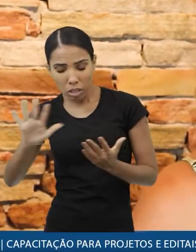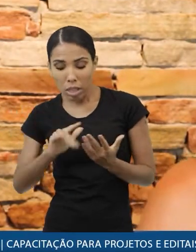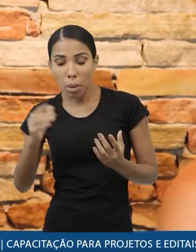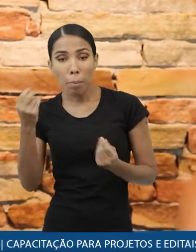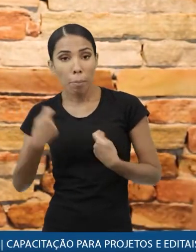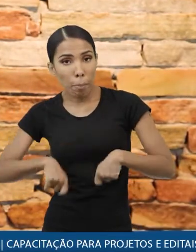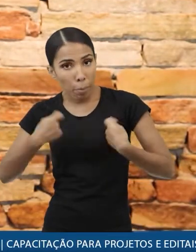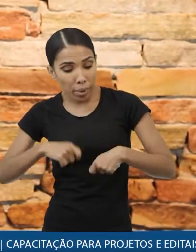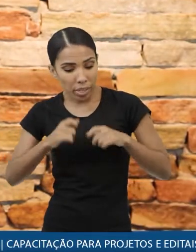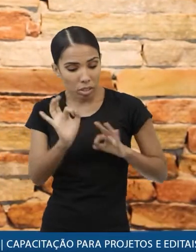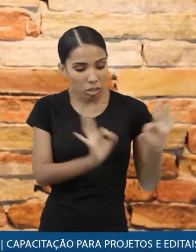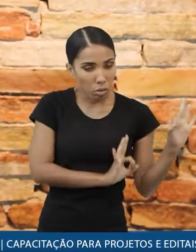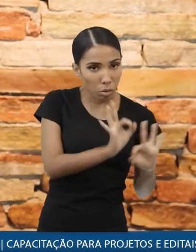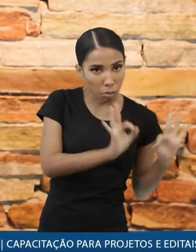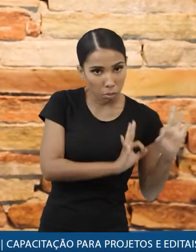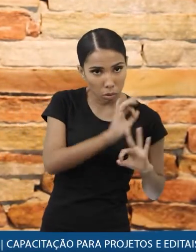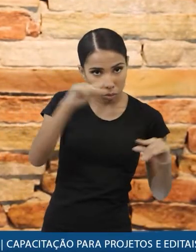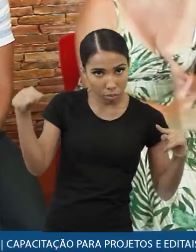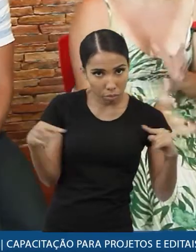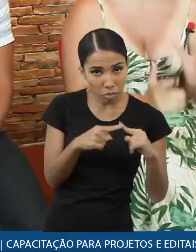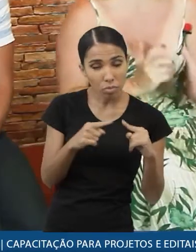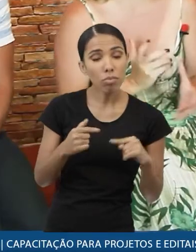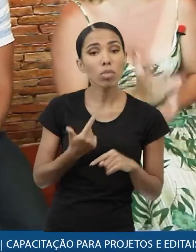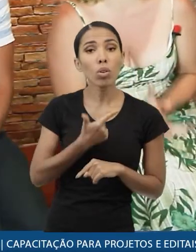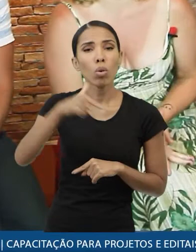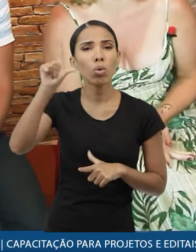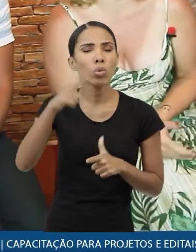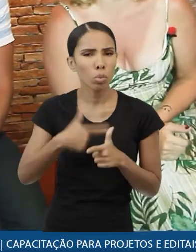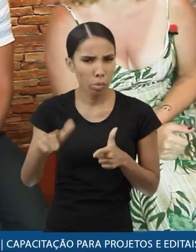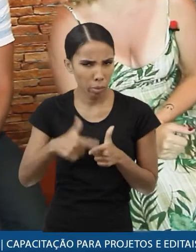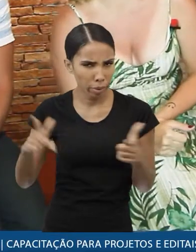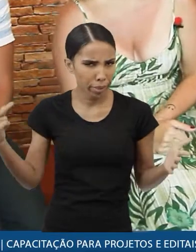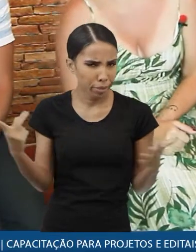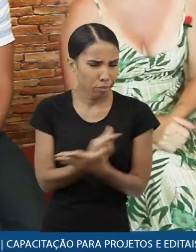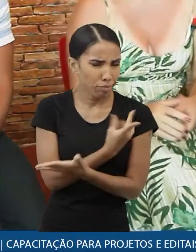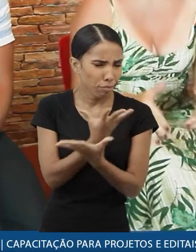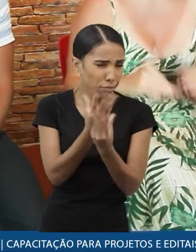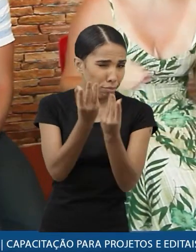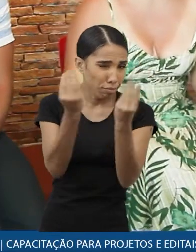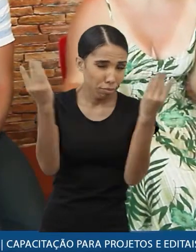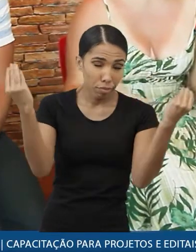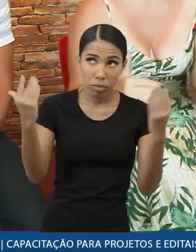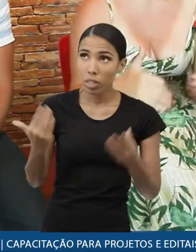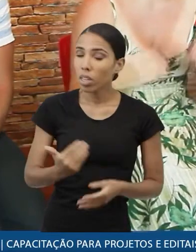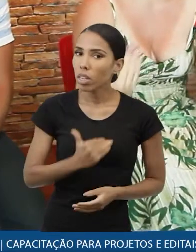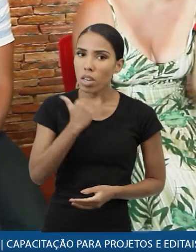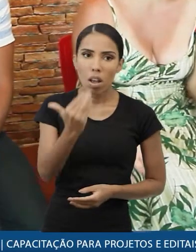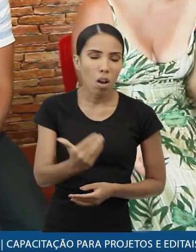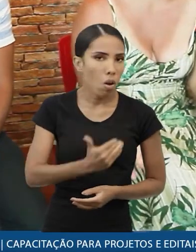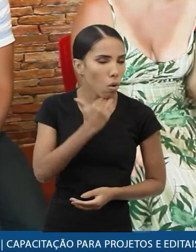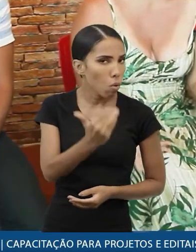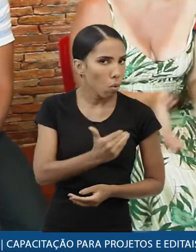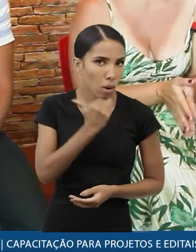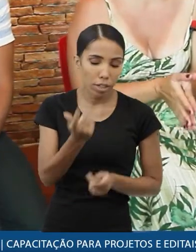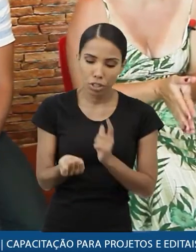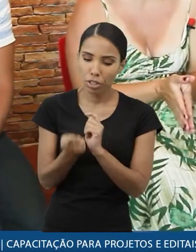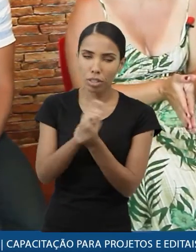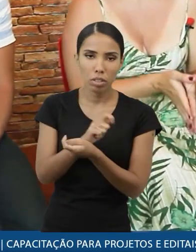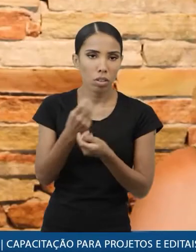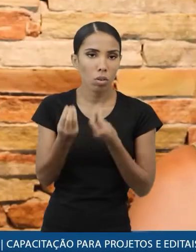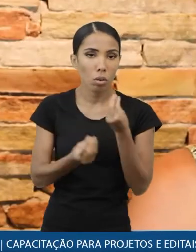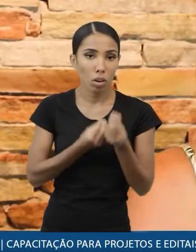sinergia muito bacana com o projeto, com as entregas um outro problema que acontece muito e aí não tem jeito não tem como fugir da readequação